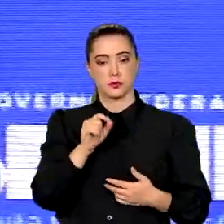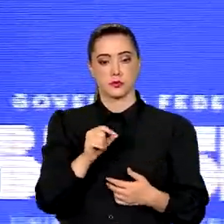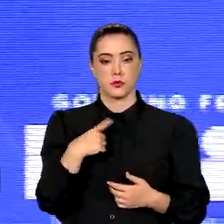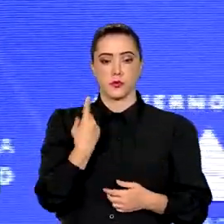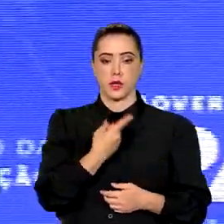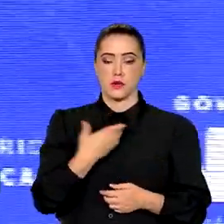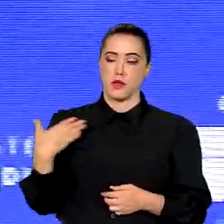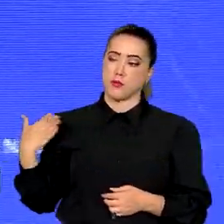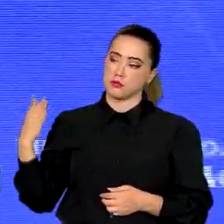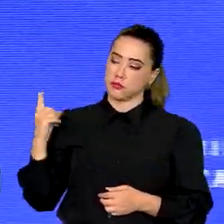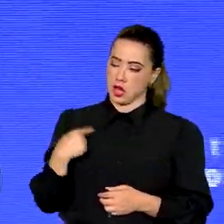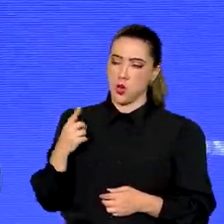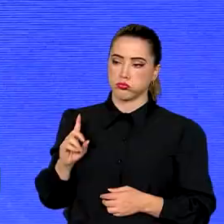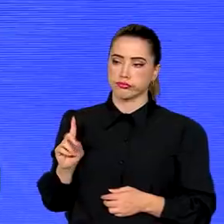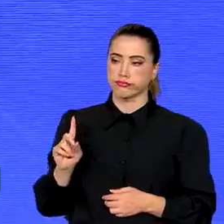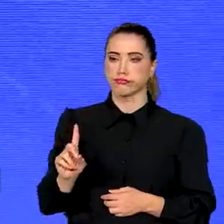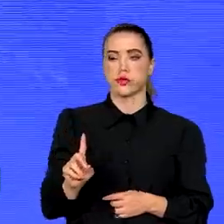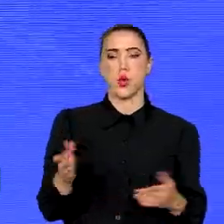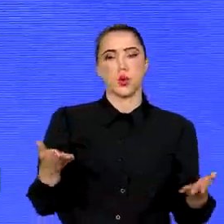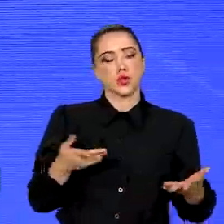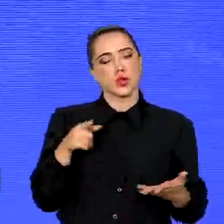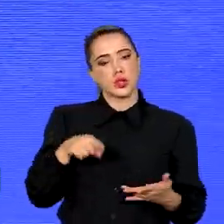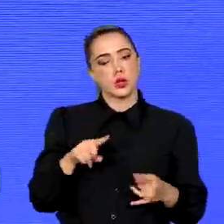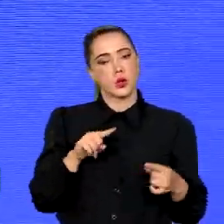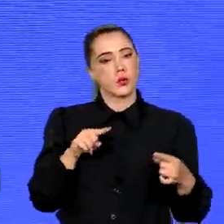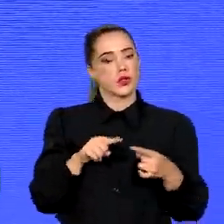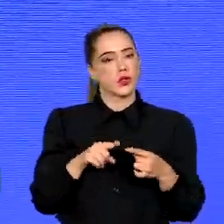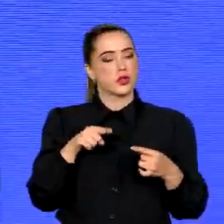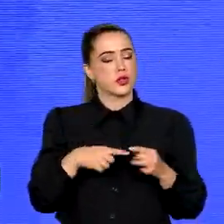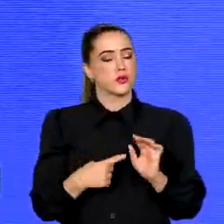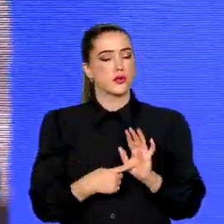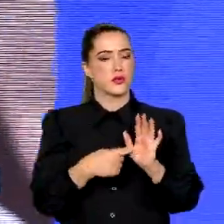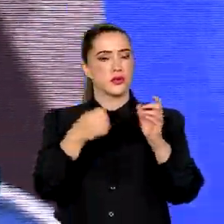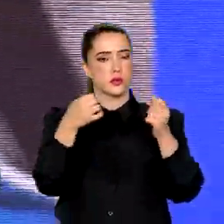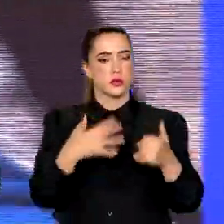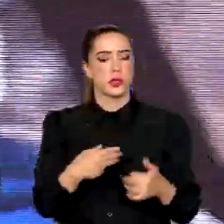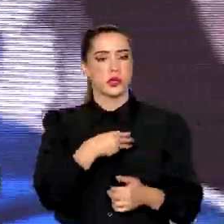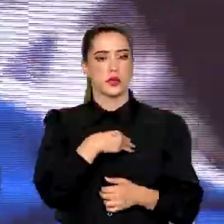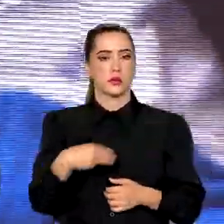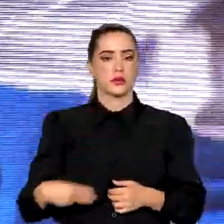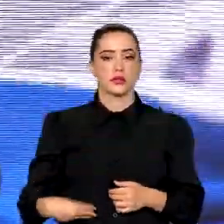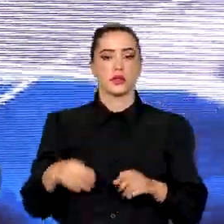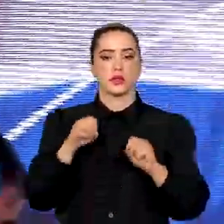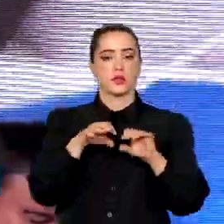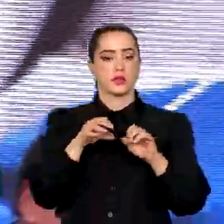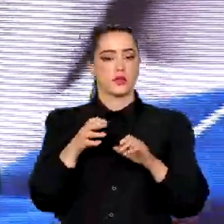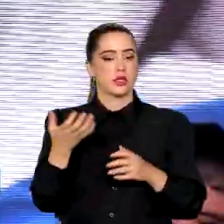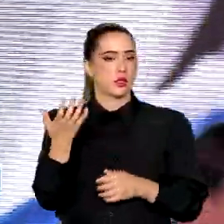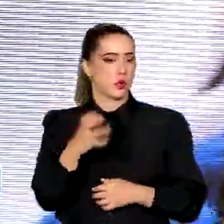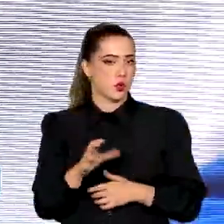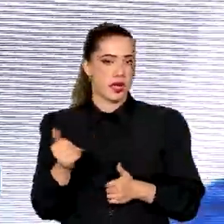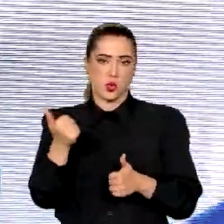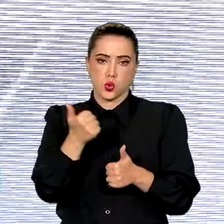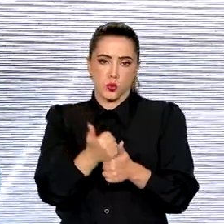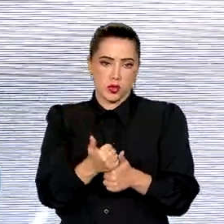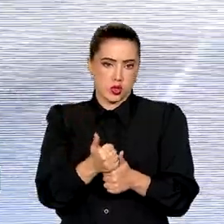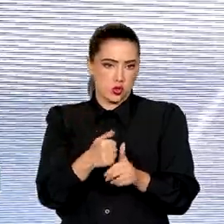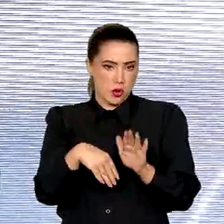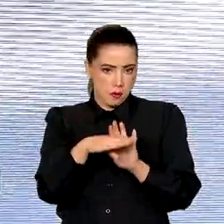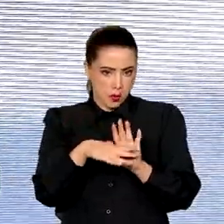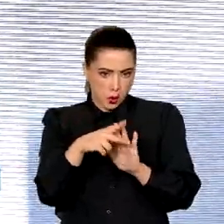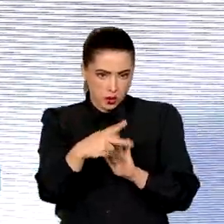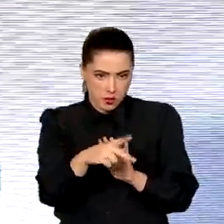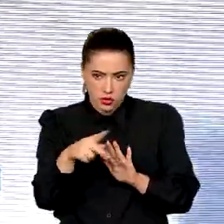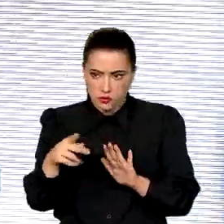e a minha vinda aqui hoje foi com esse objetivo, de dizer que o Ministério da Educação não quer substituir nenhum programa que vocês